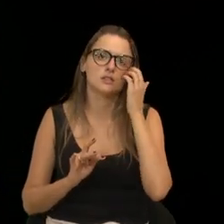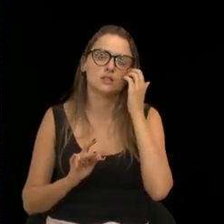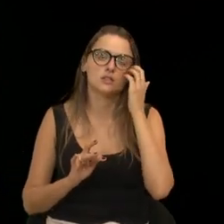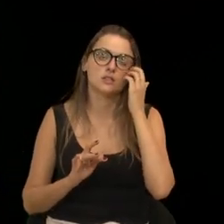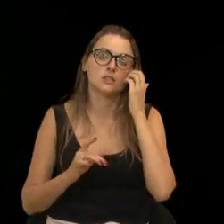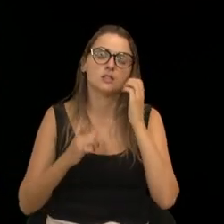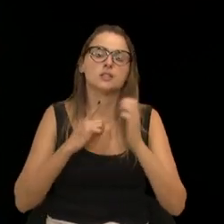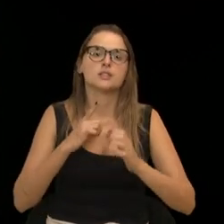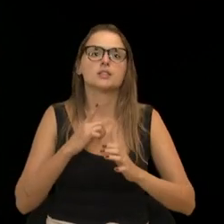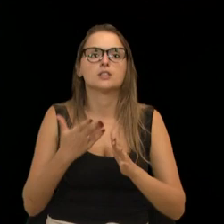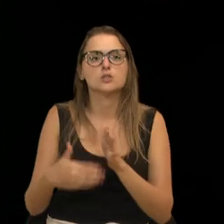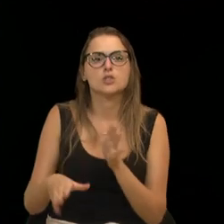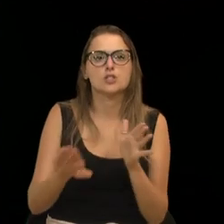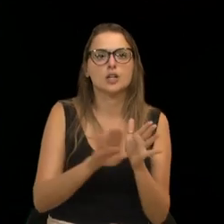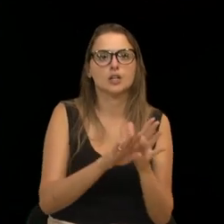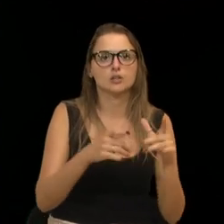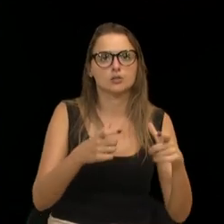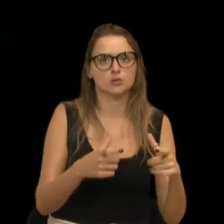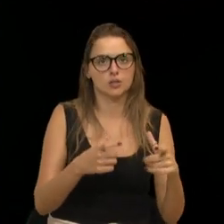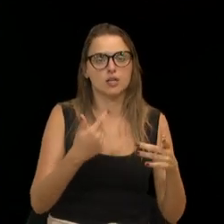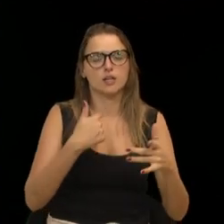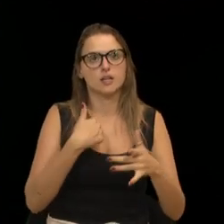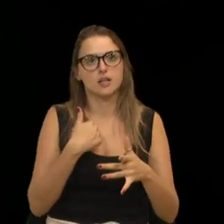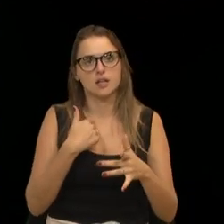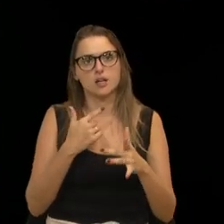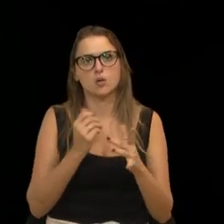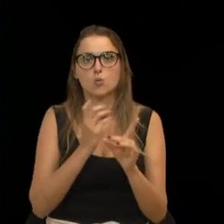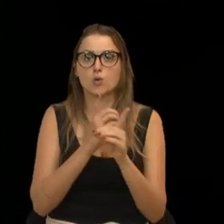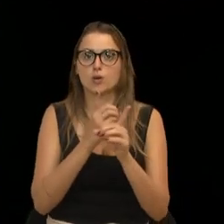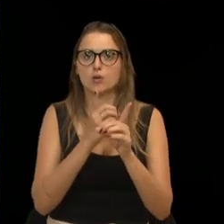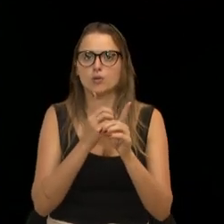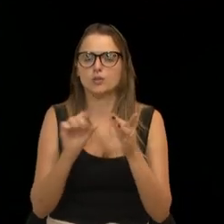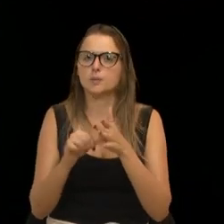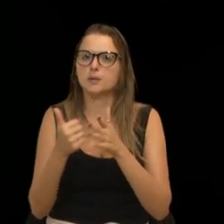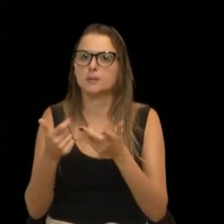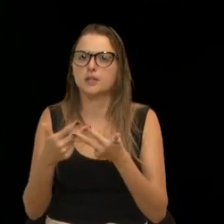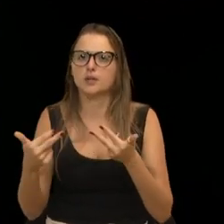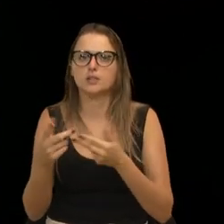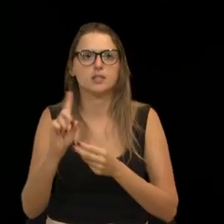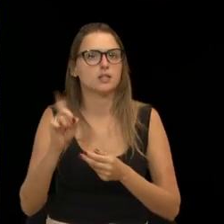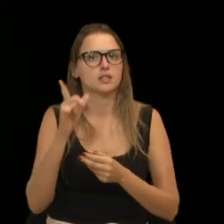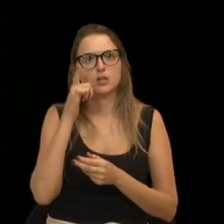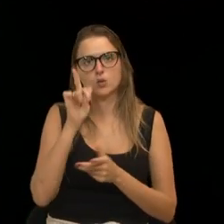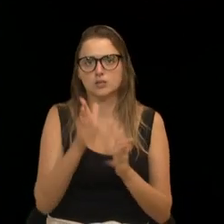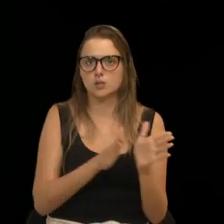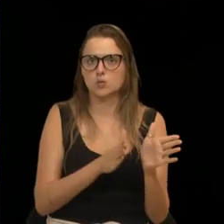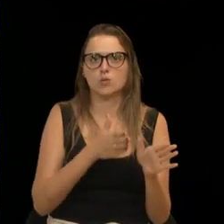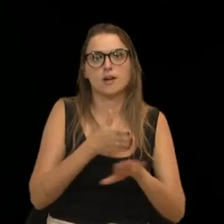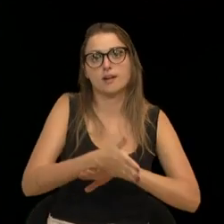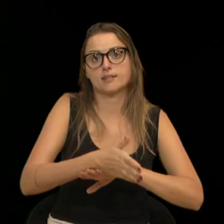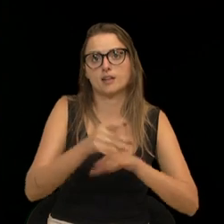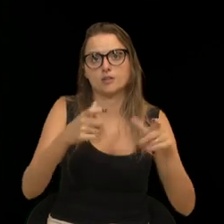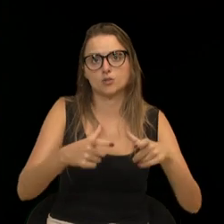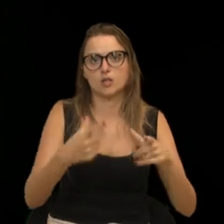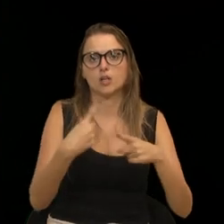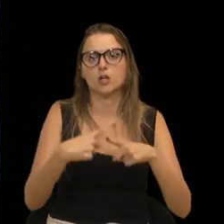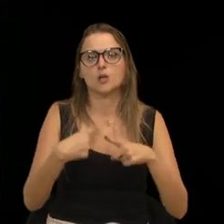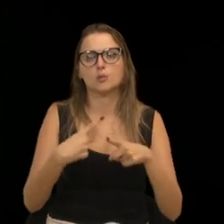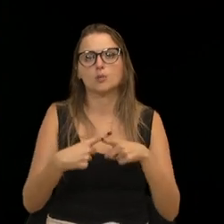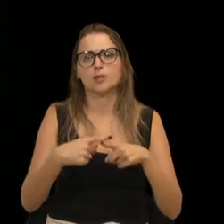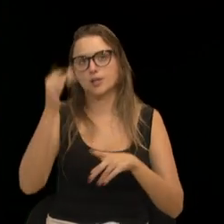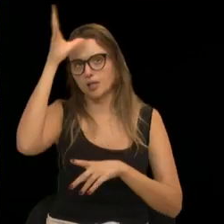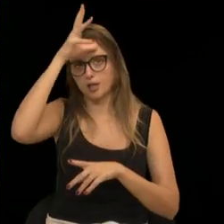Chegando lá, eu me deparei, primeiro, que nós não conseguíamos o acesso ao local porque o município retirou